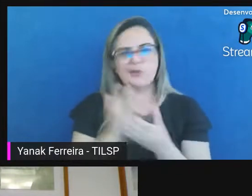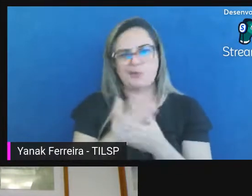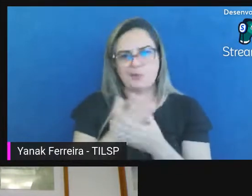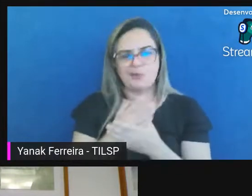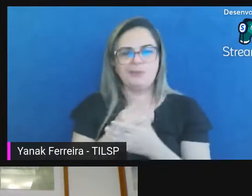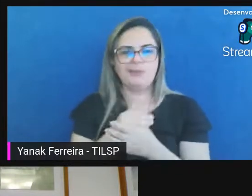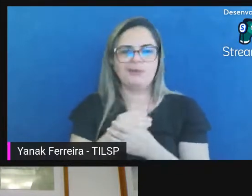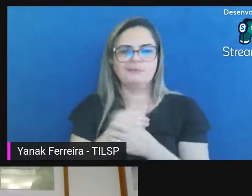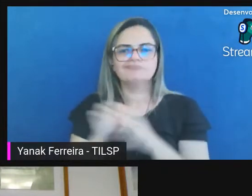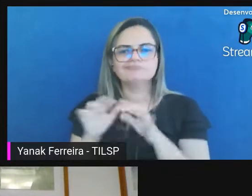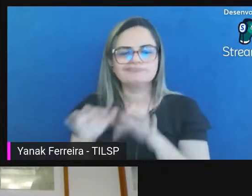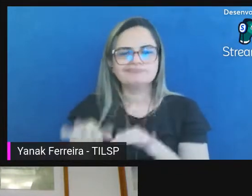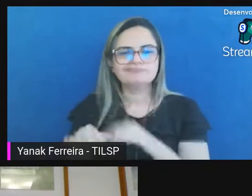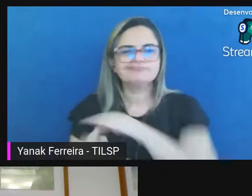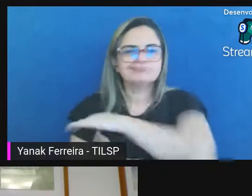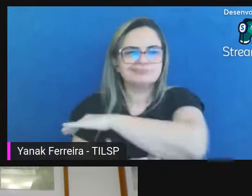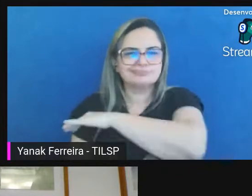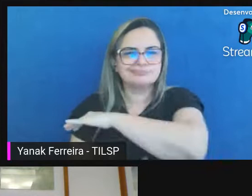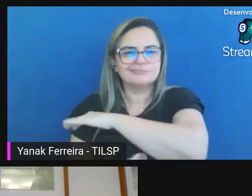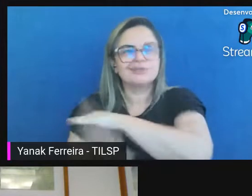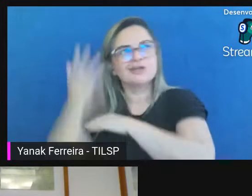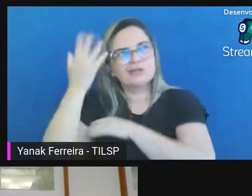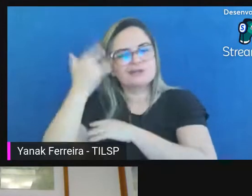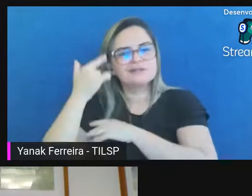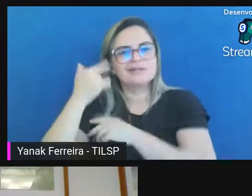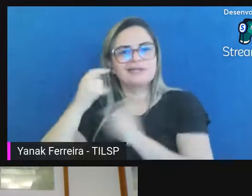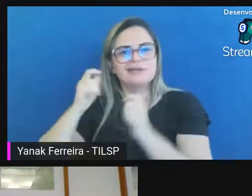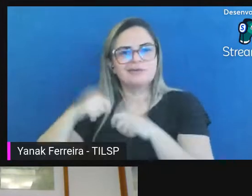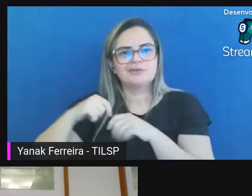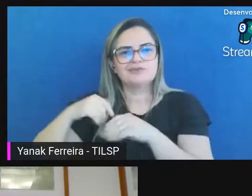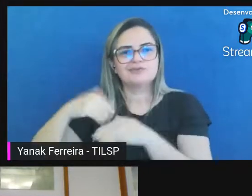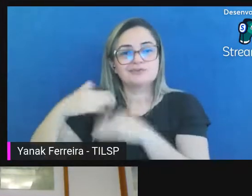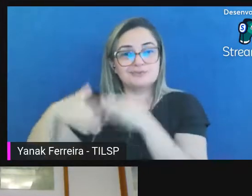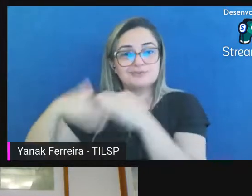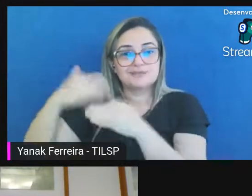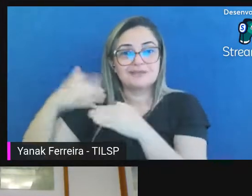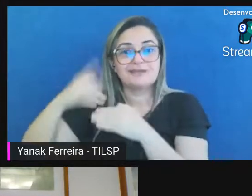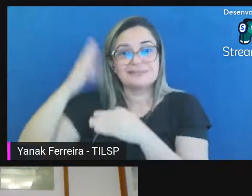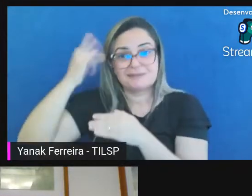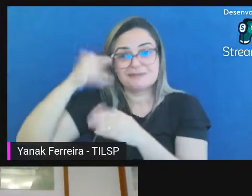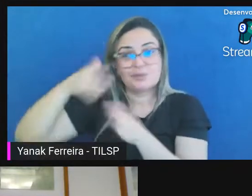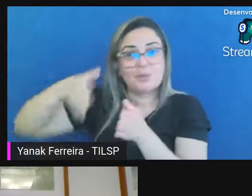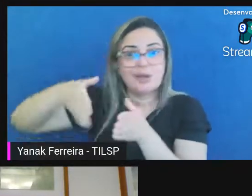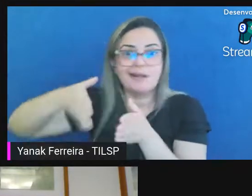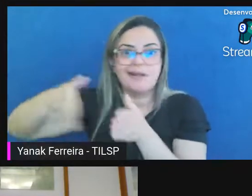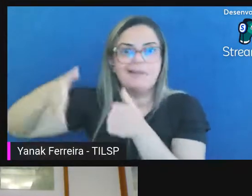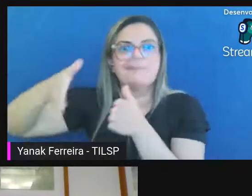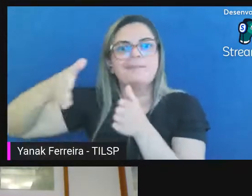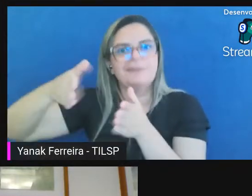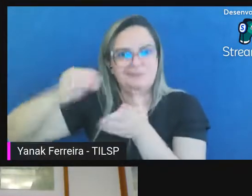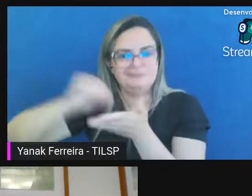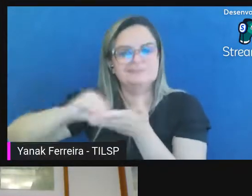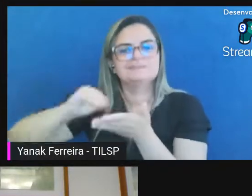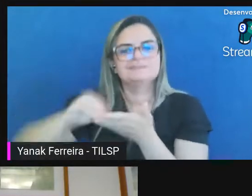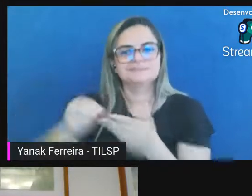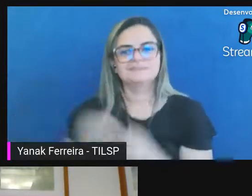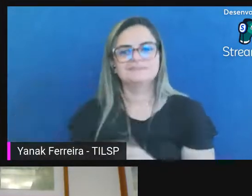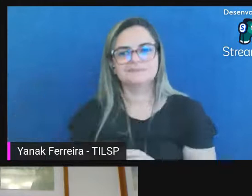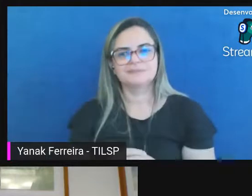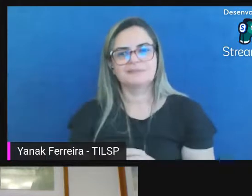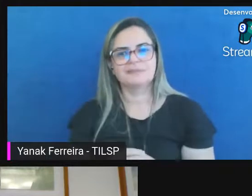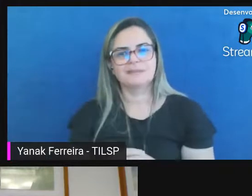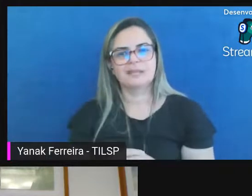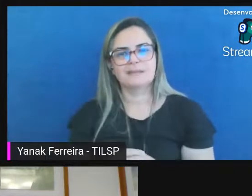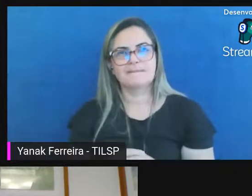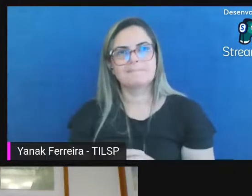e apesar dos avanços eu acho que ainda tem um caminho largo pela frente para a integração de todos